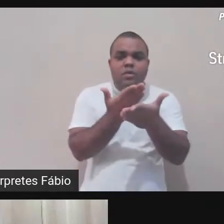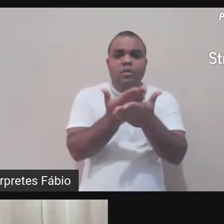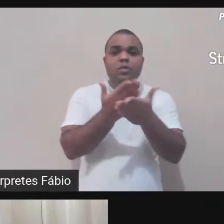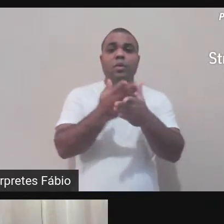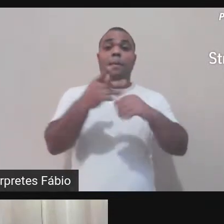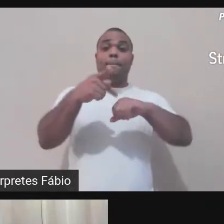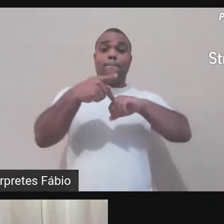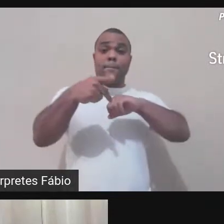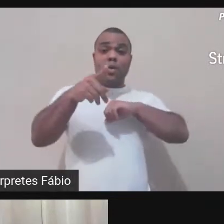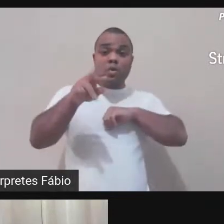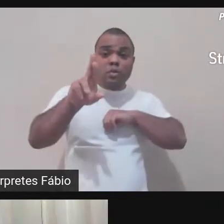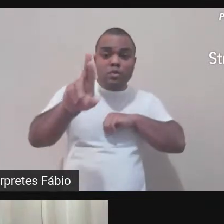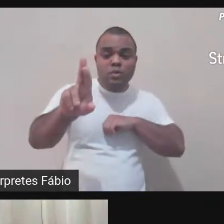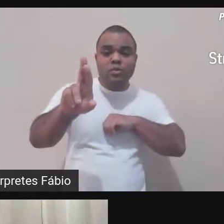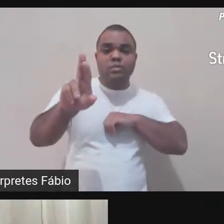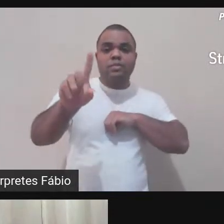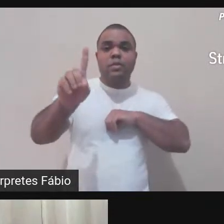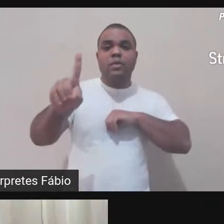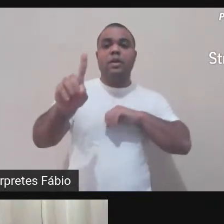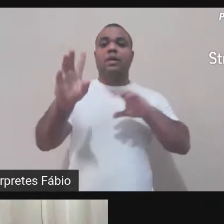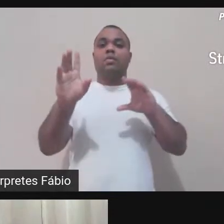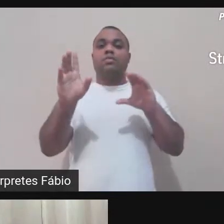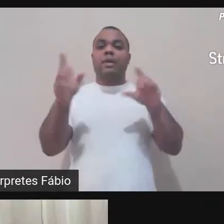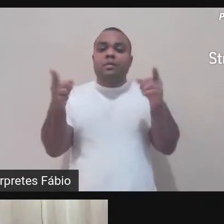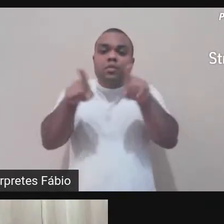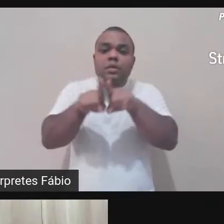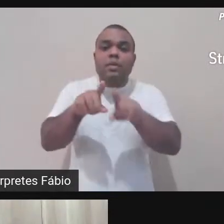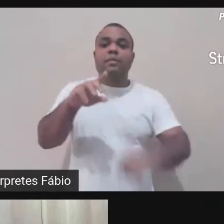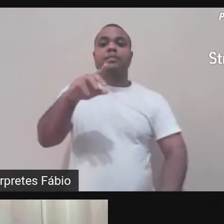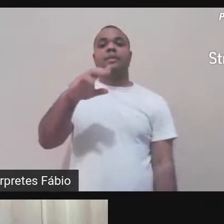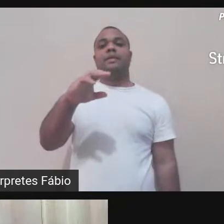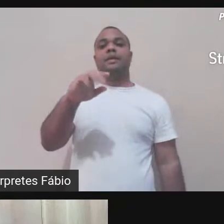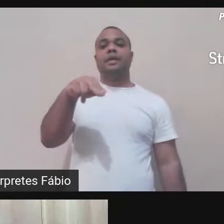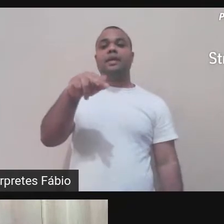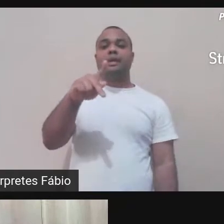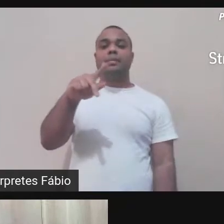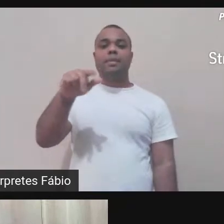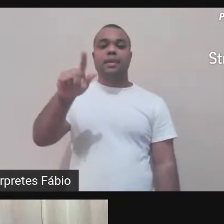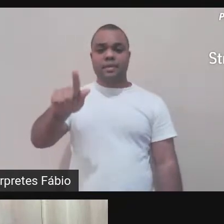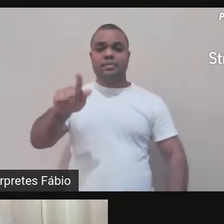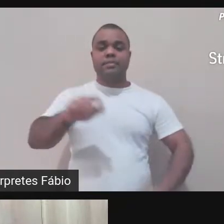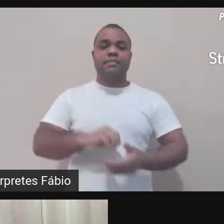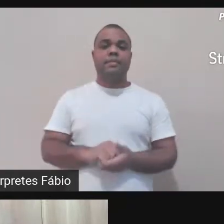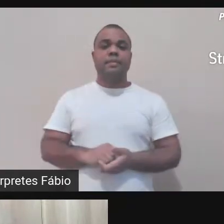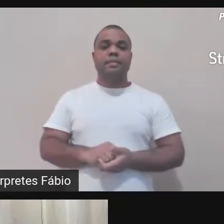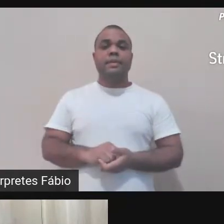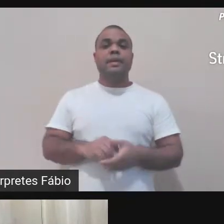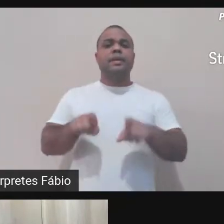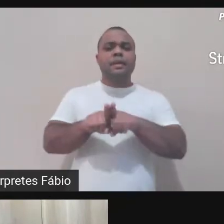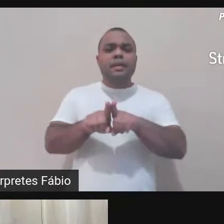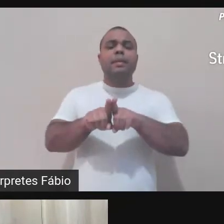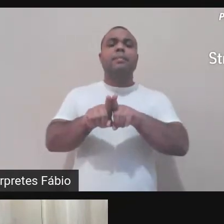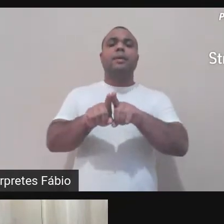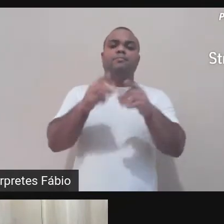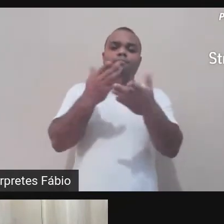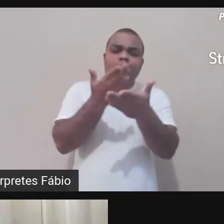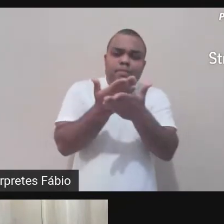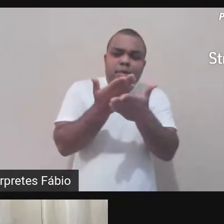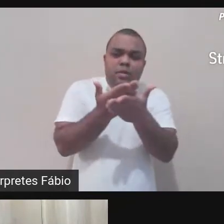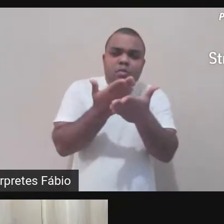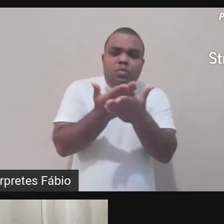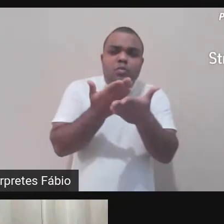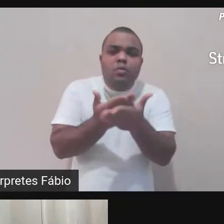mestrado em Literaturas de Expressão Inglesa e especialização em Ensino de Língua Inglesa, também pela UFMG.